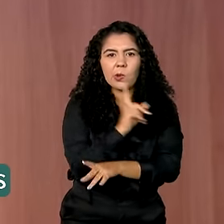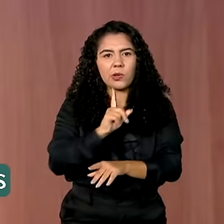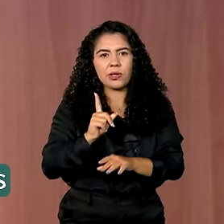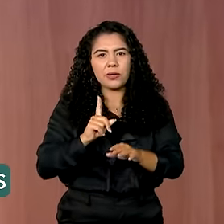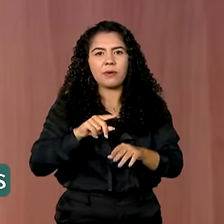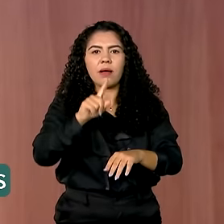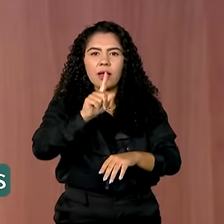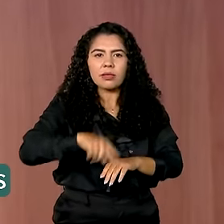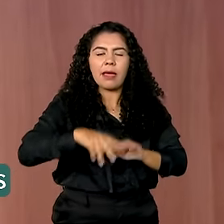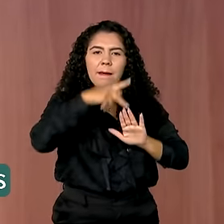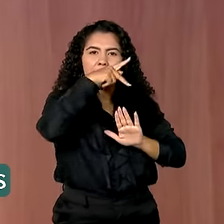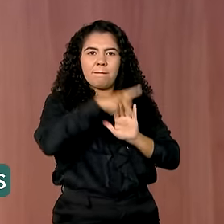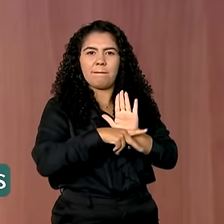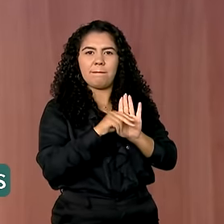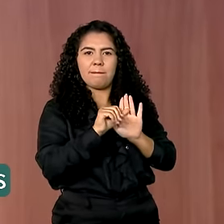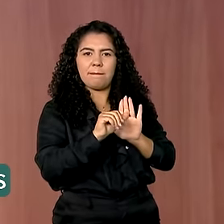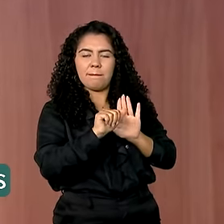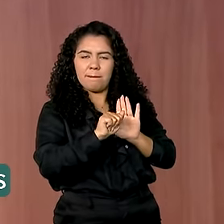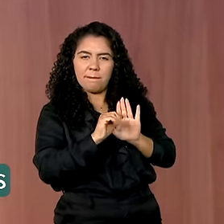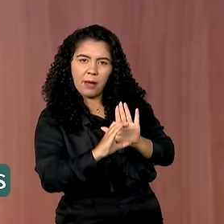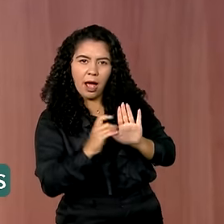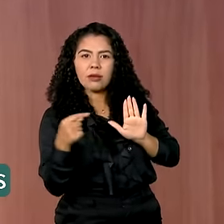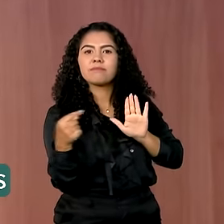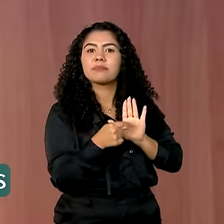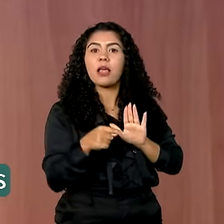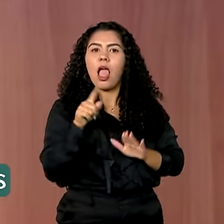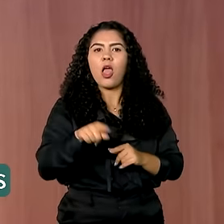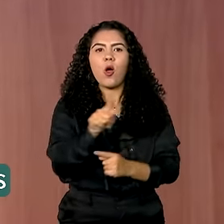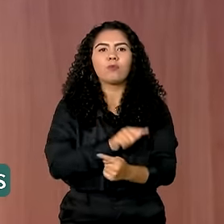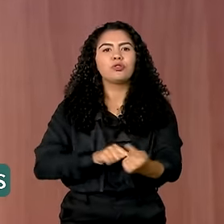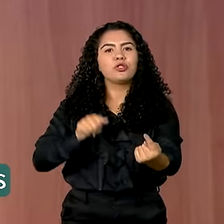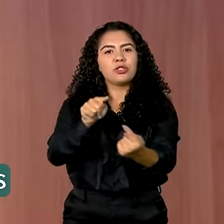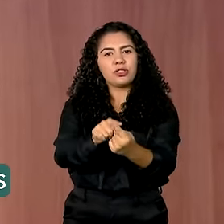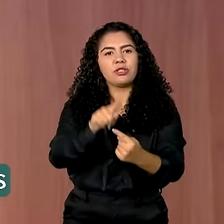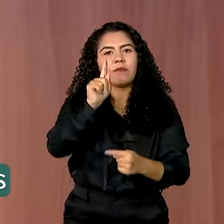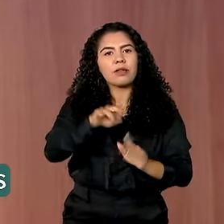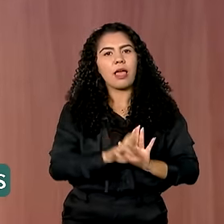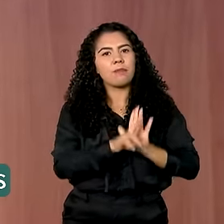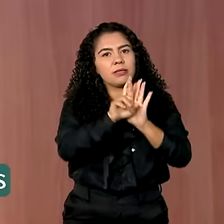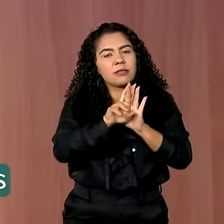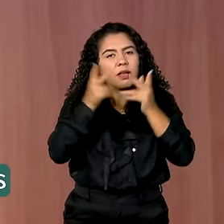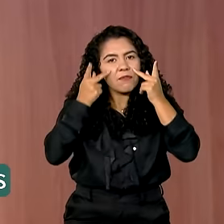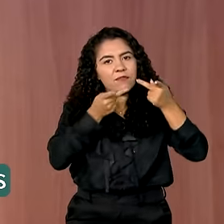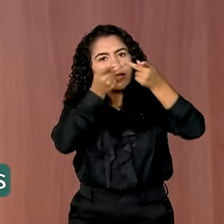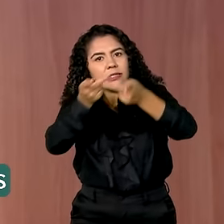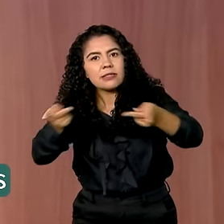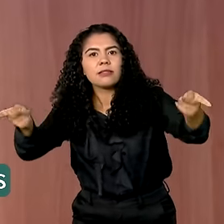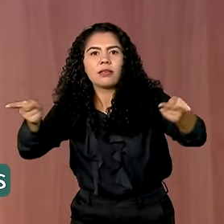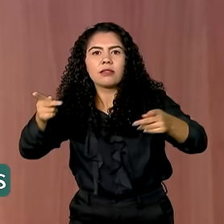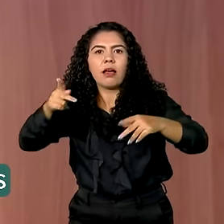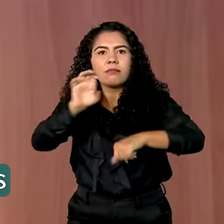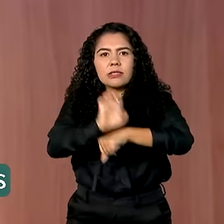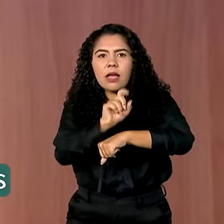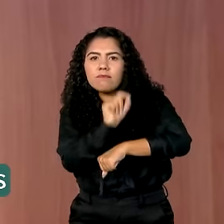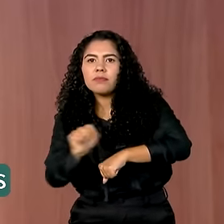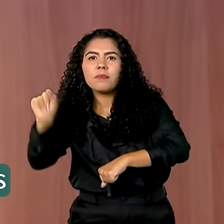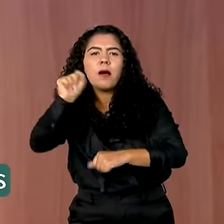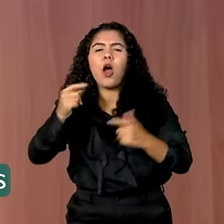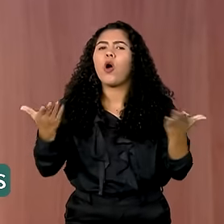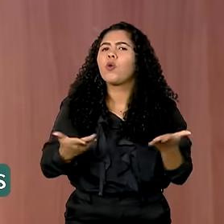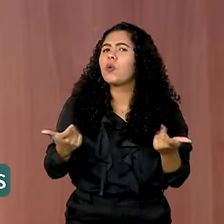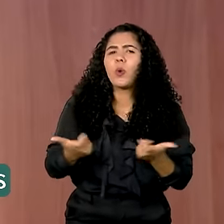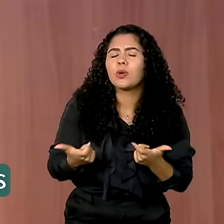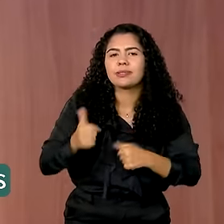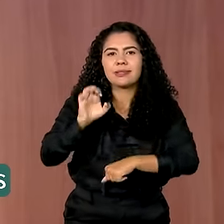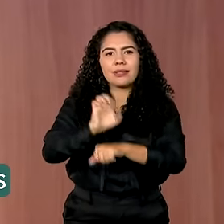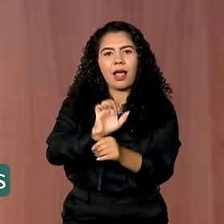Crescimento, o PAC. Esse é o objetivo da caravana do PAC que percorre o país. Hoje, ela está em Pernambuco, mas